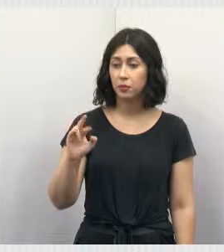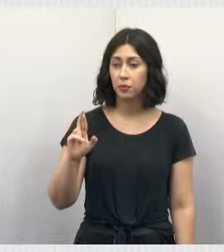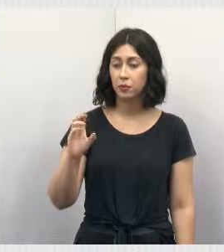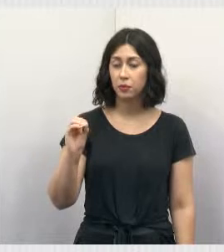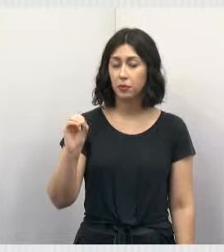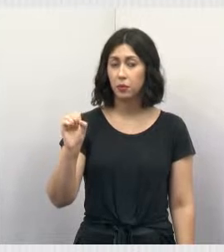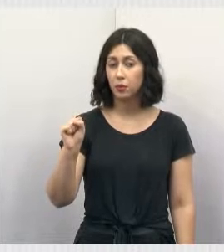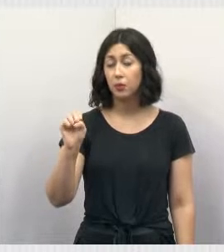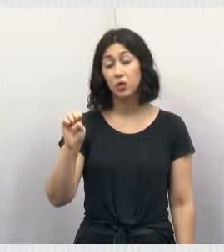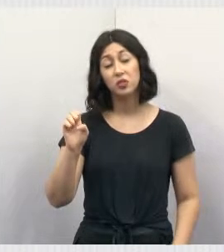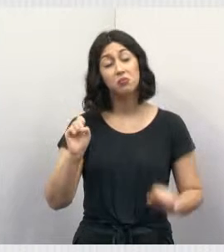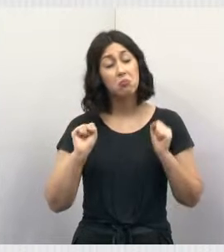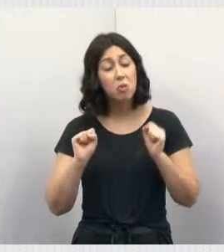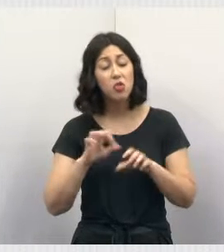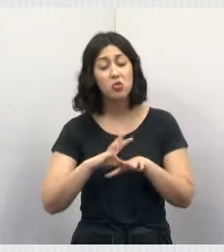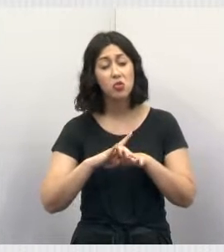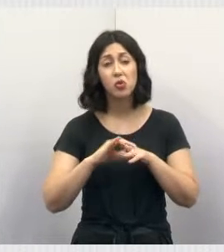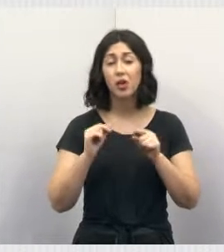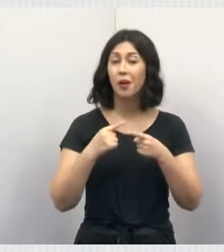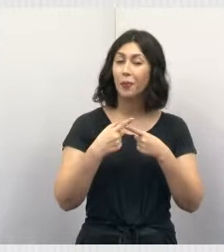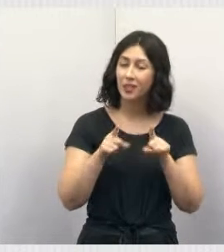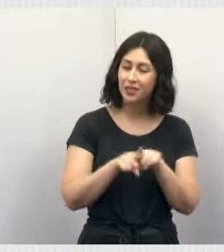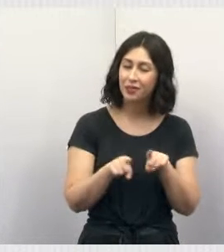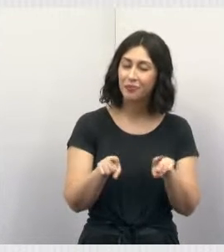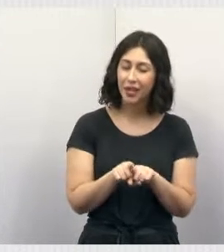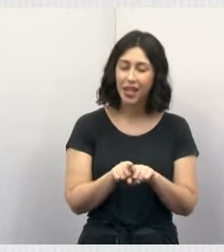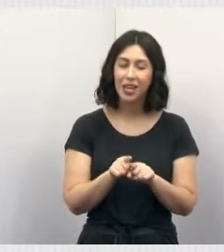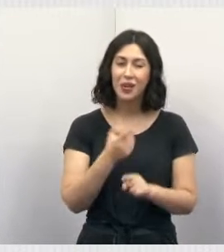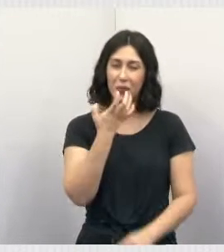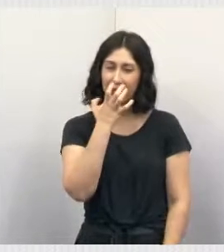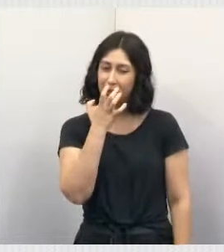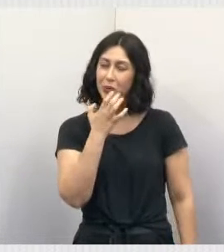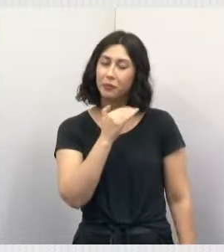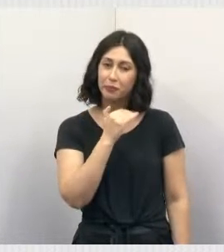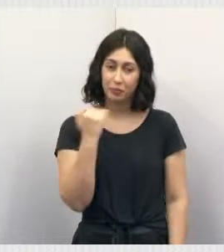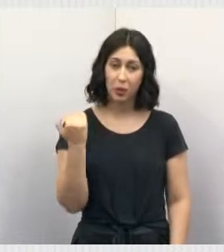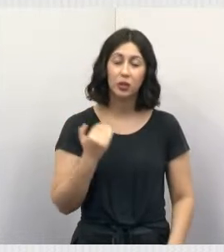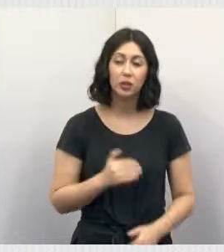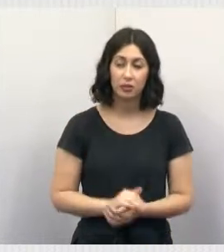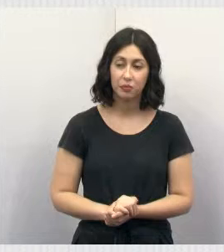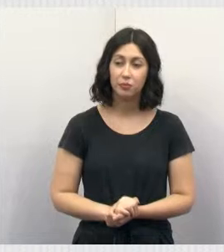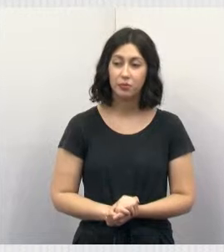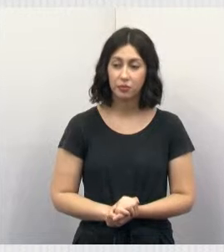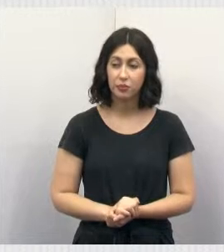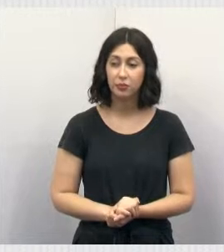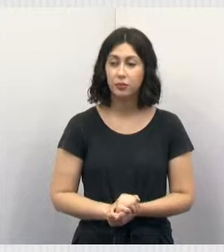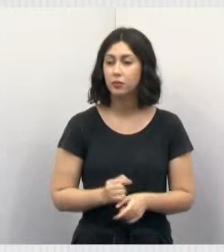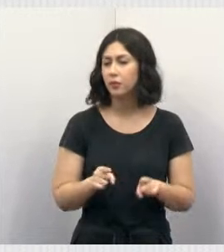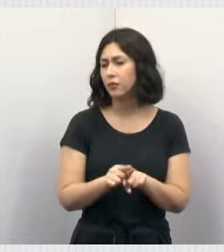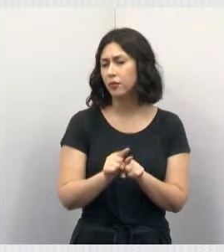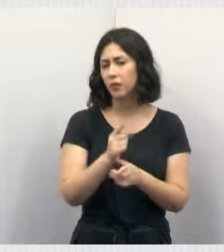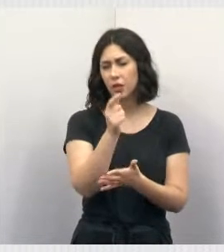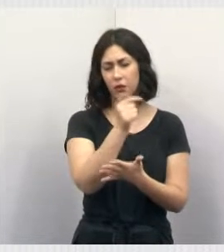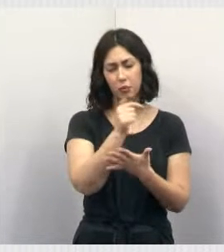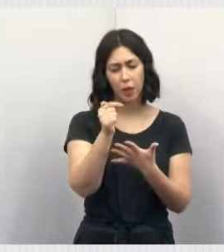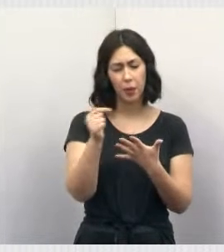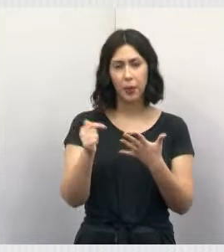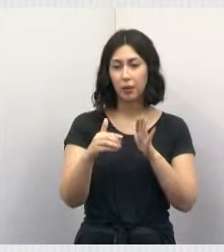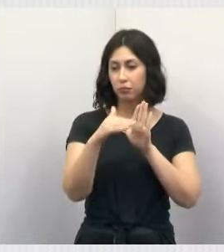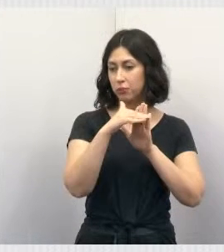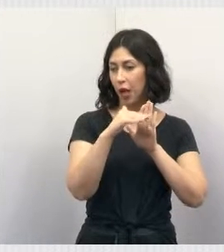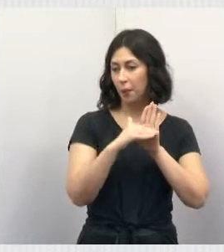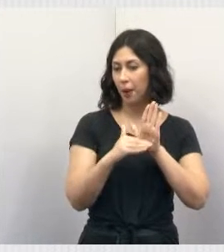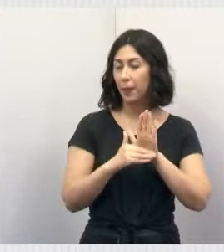Pode salvar? Sim, mas na maioria também, das vezes, o animal vai a óbito. Contra a hepatite infecciosa, canina.